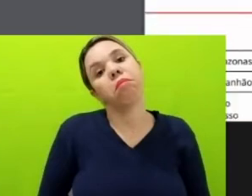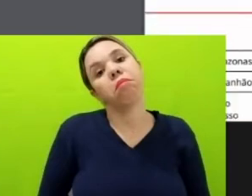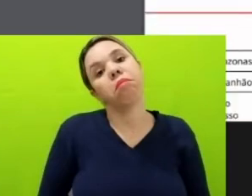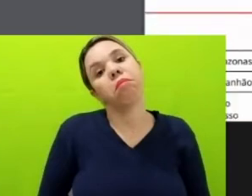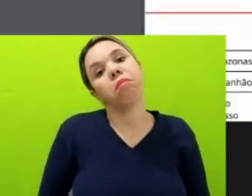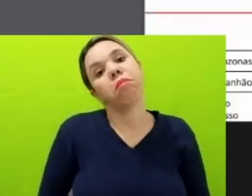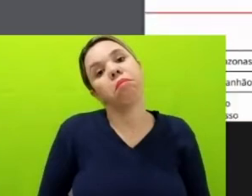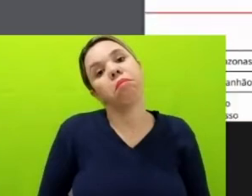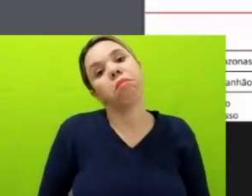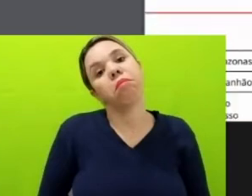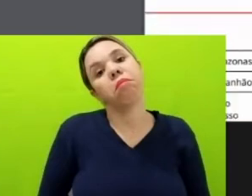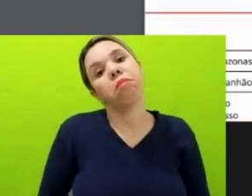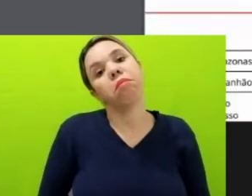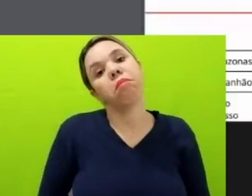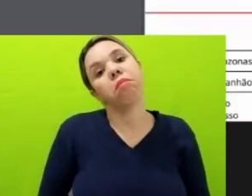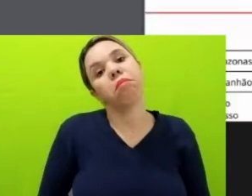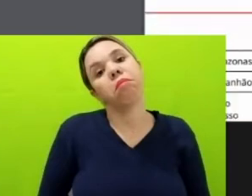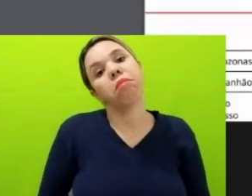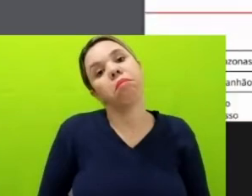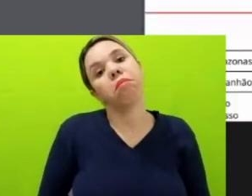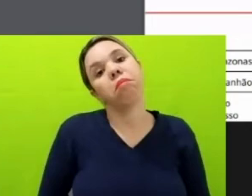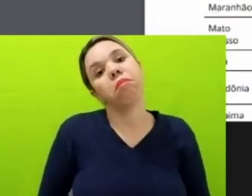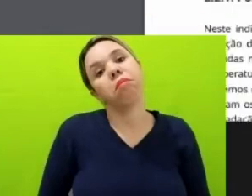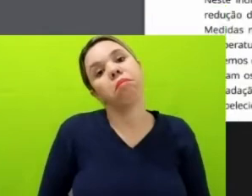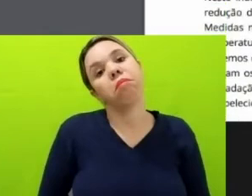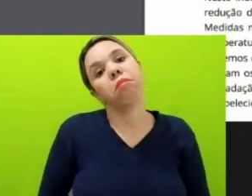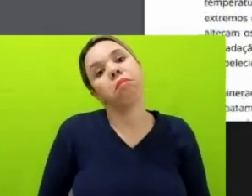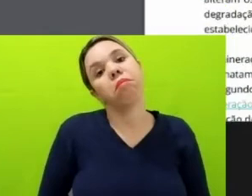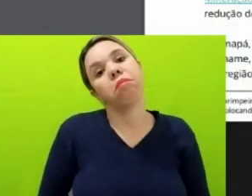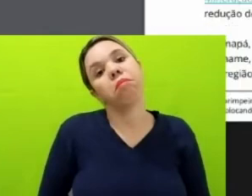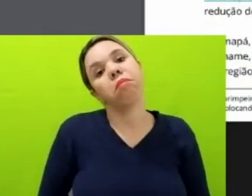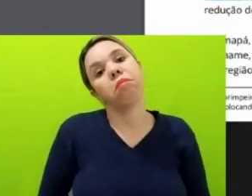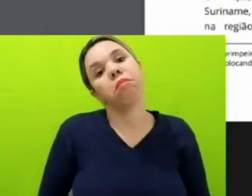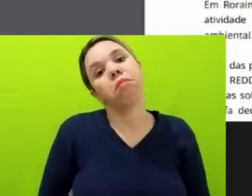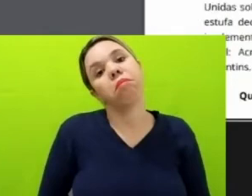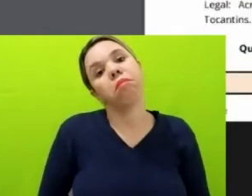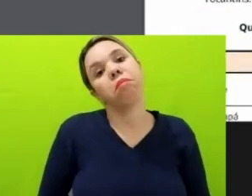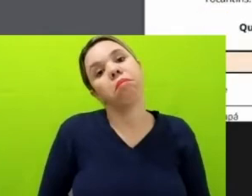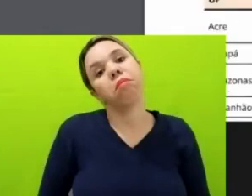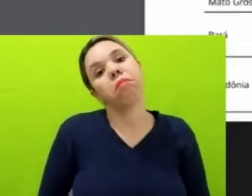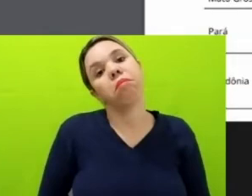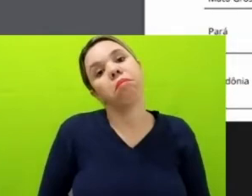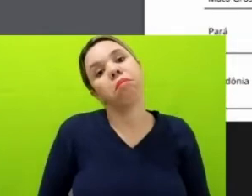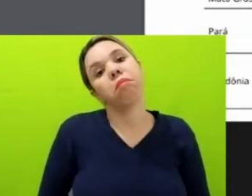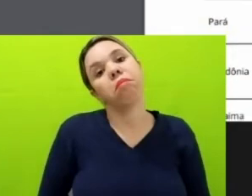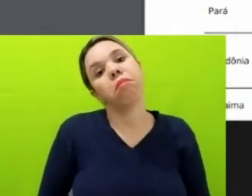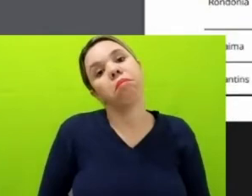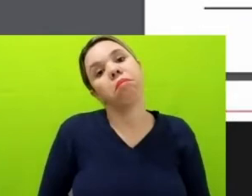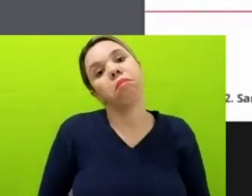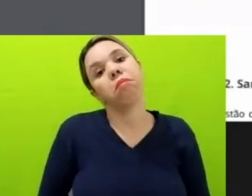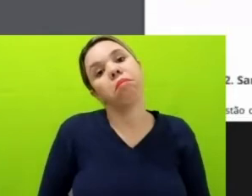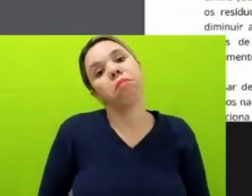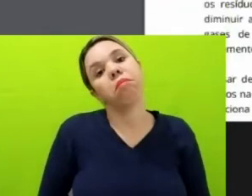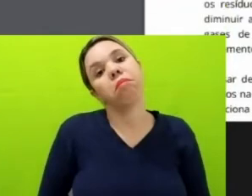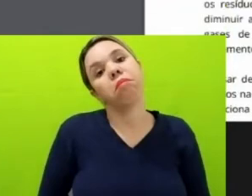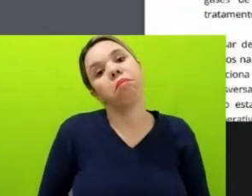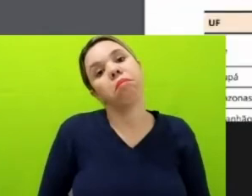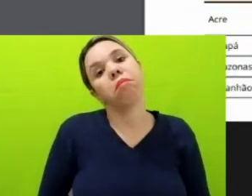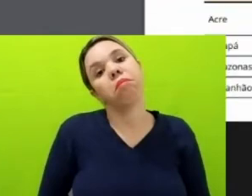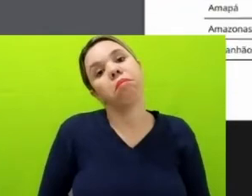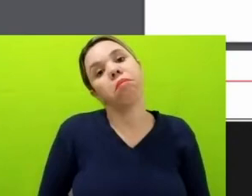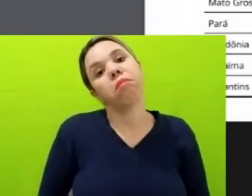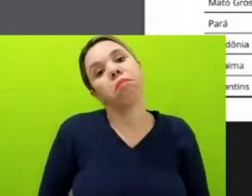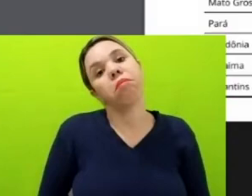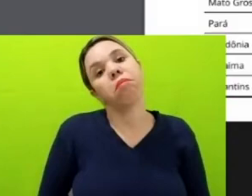política de sistemas de alerta, ou sistemas de contenção, orientações gerais sobre o que fazer